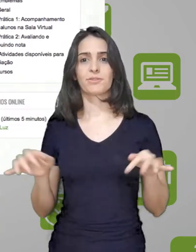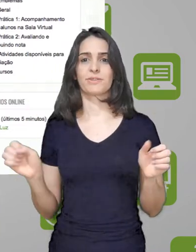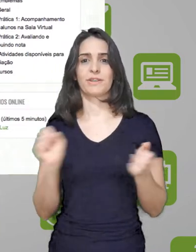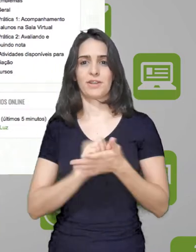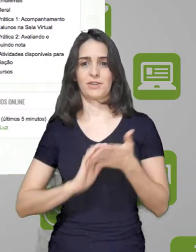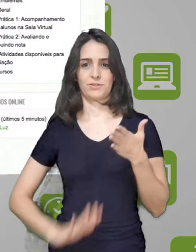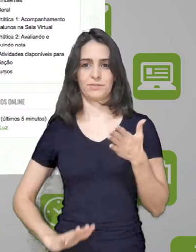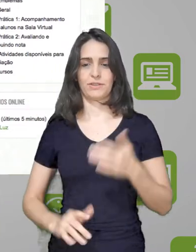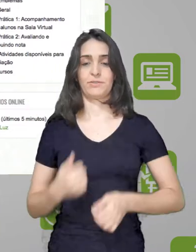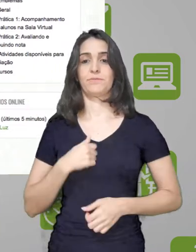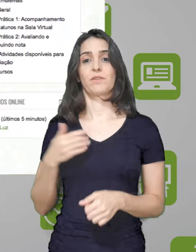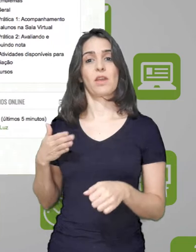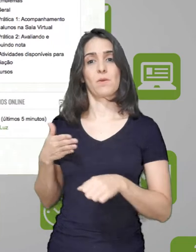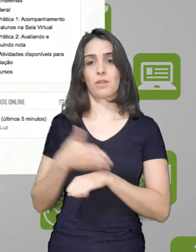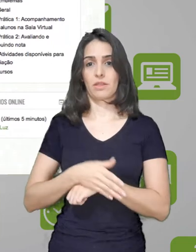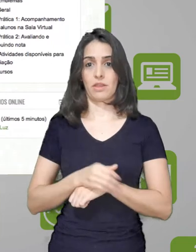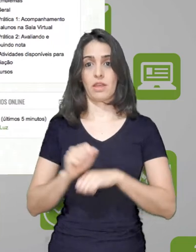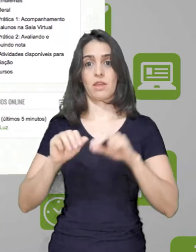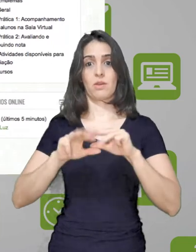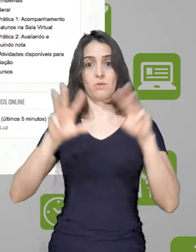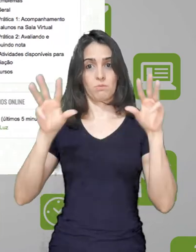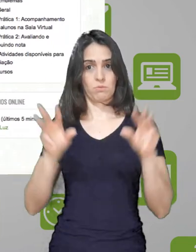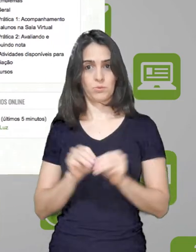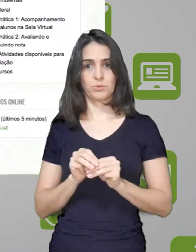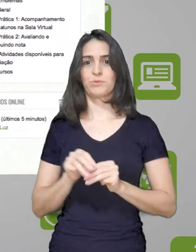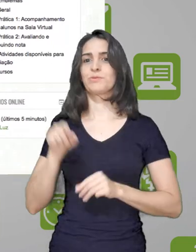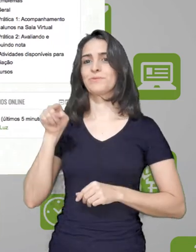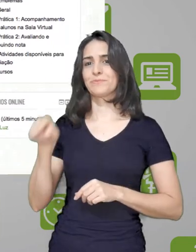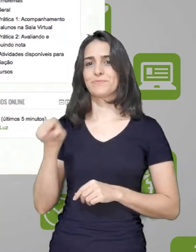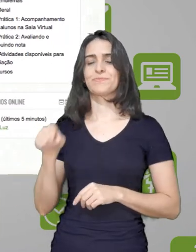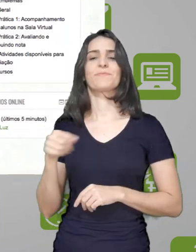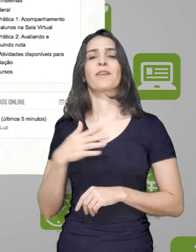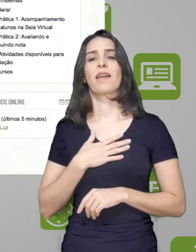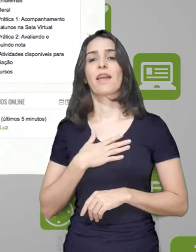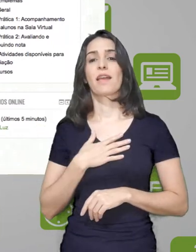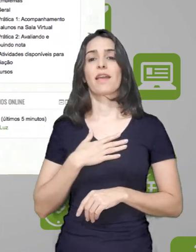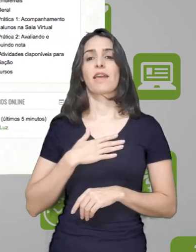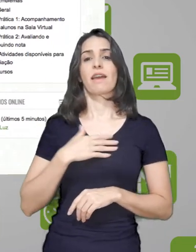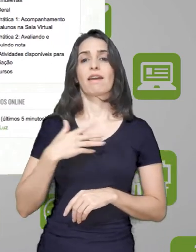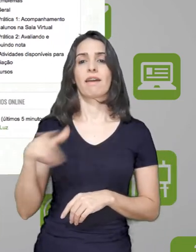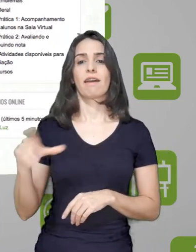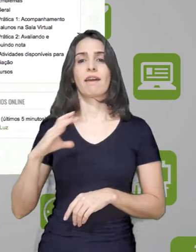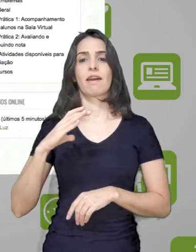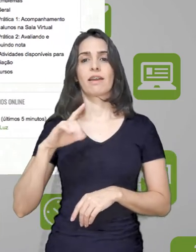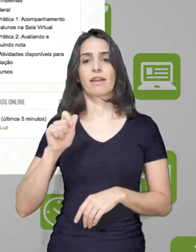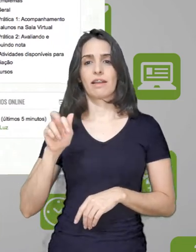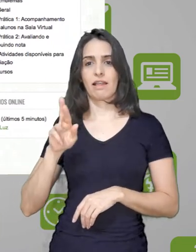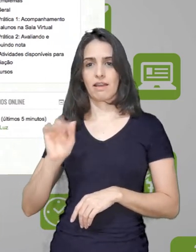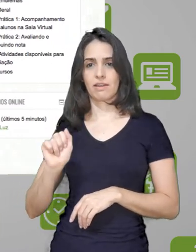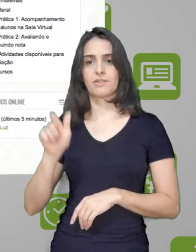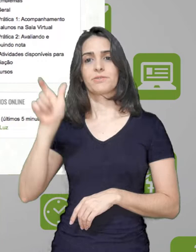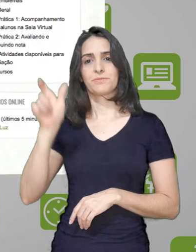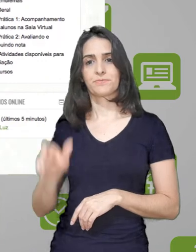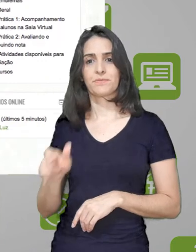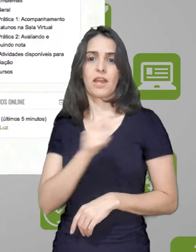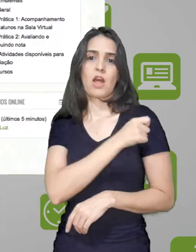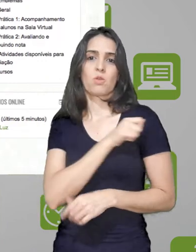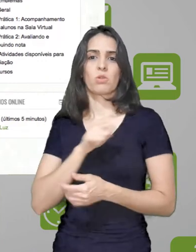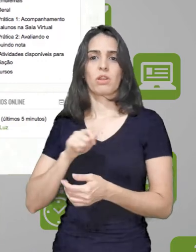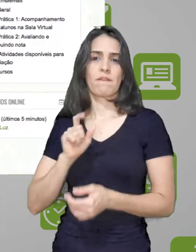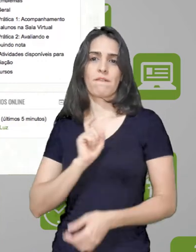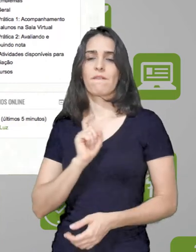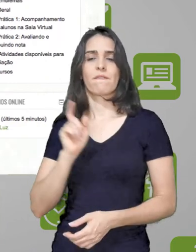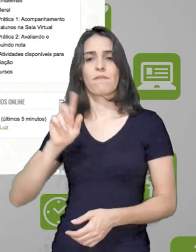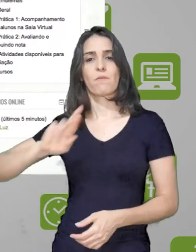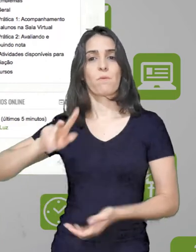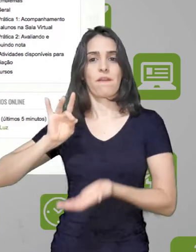Aqui nesse caso, por exemplo, eu estou com acesso de aluno, estou com acesso aqui da Clara, que é uma aluna fictícia aqui do nosso curso. Eu